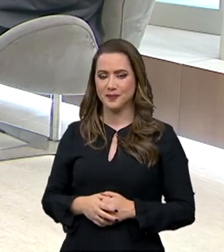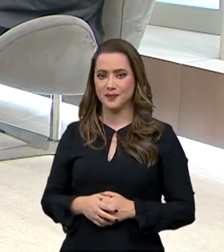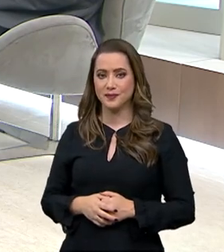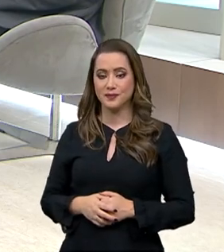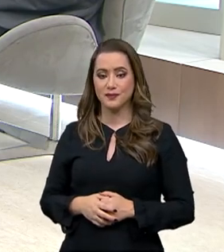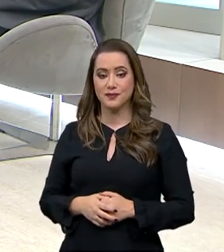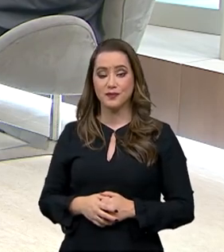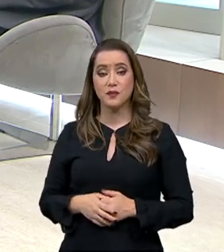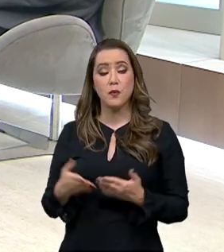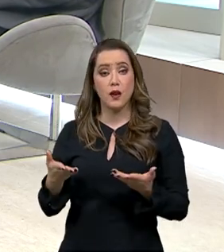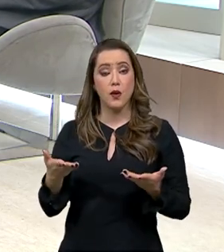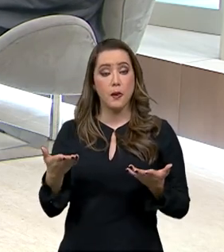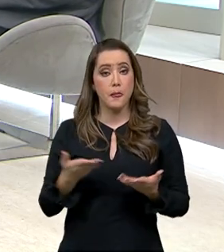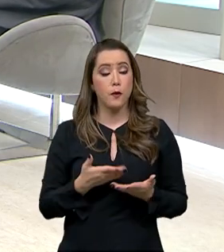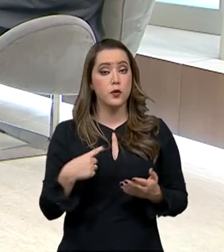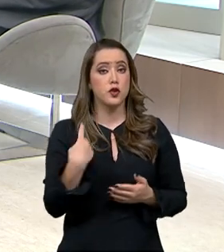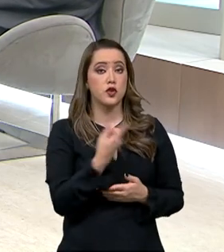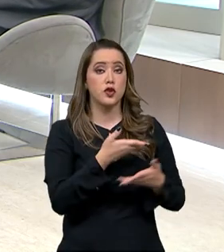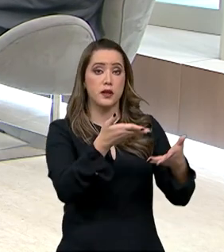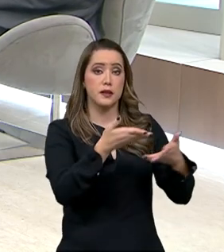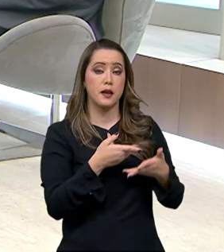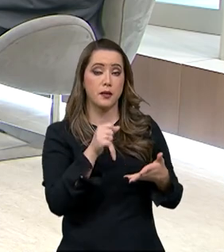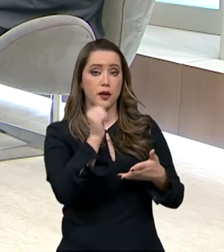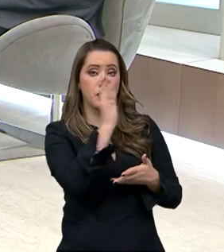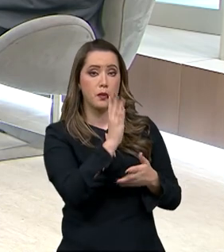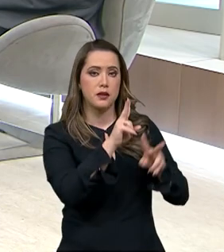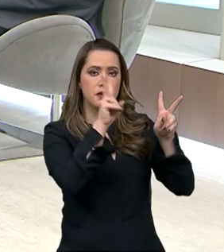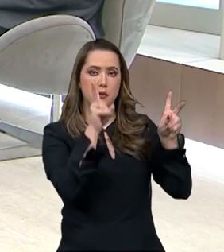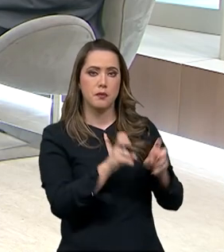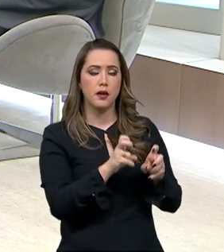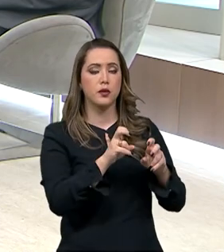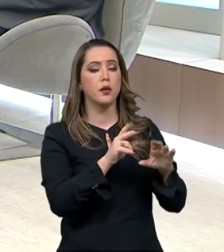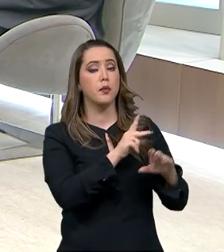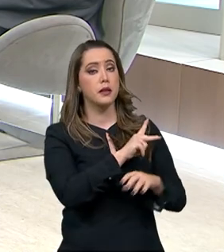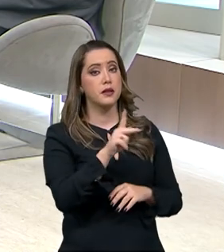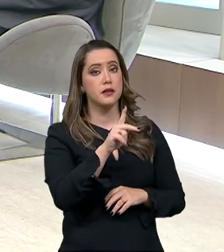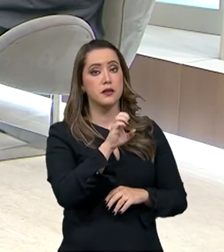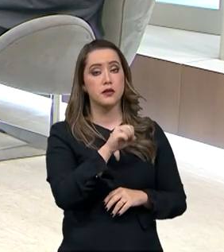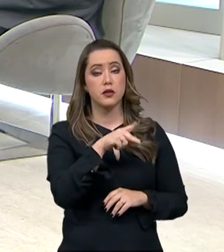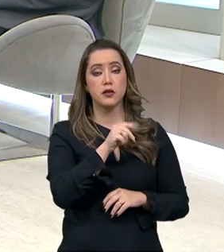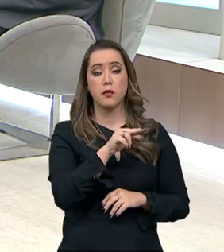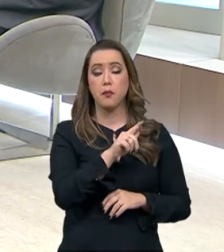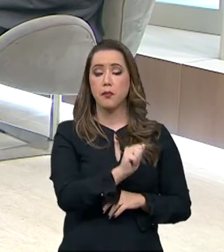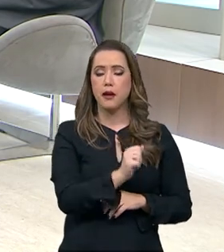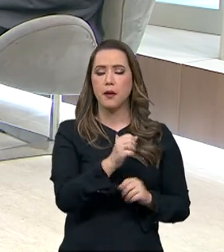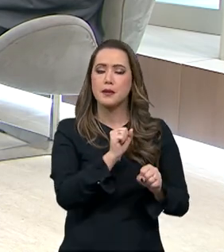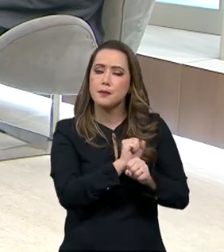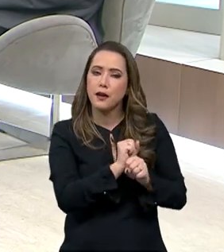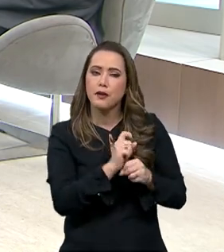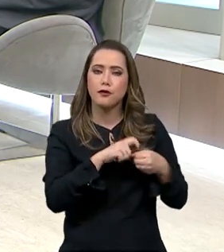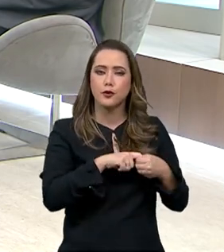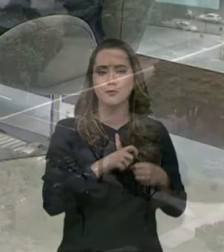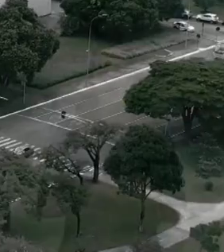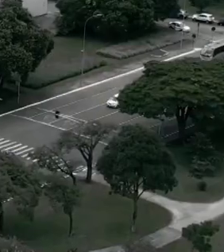Bom, hoje a gente recebe aqui no Brasil em Pauta o presidente da Embrapa, Celso Moretti. Não saia daí!